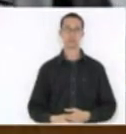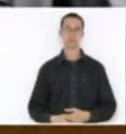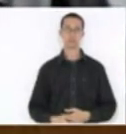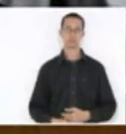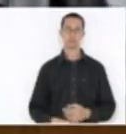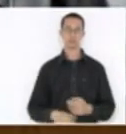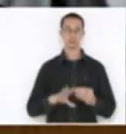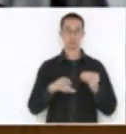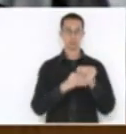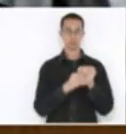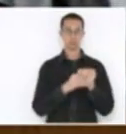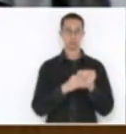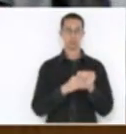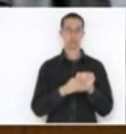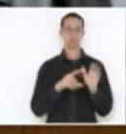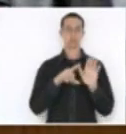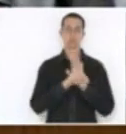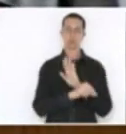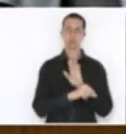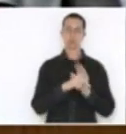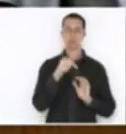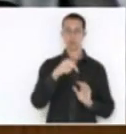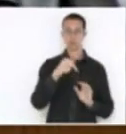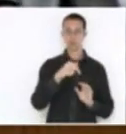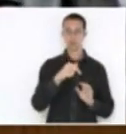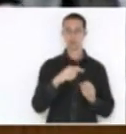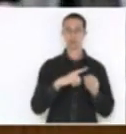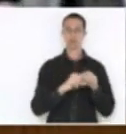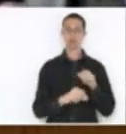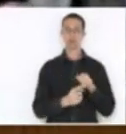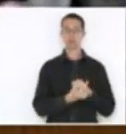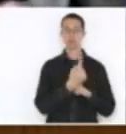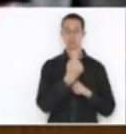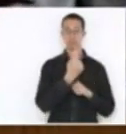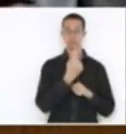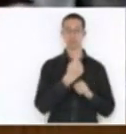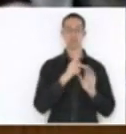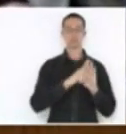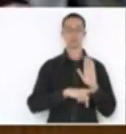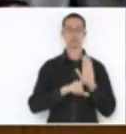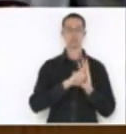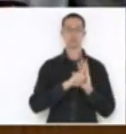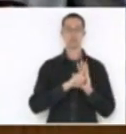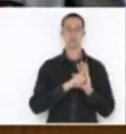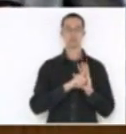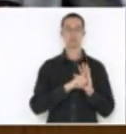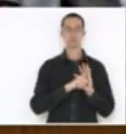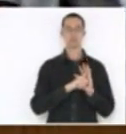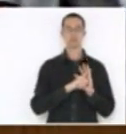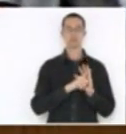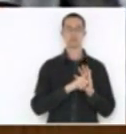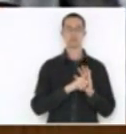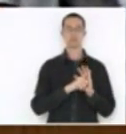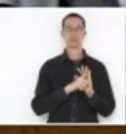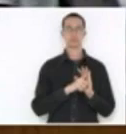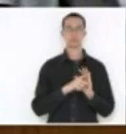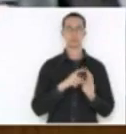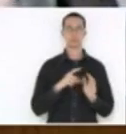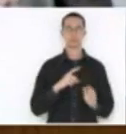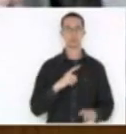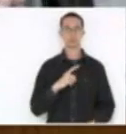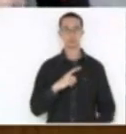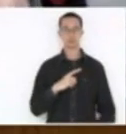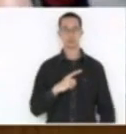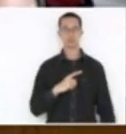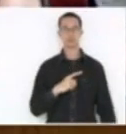acrescenta o inciso 7 ao artigo 1º do projeto de lei e que passa a vigorar com a seguinte redação, prioritariamente as municípios